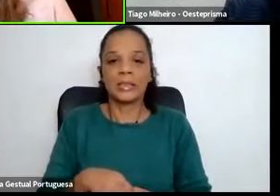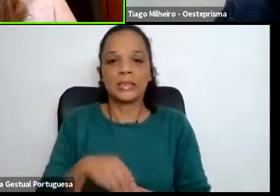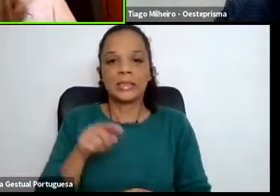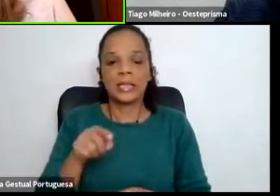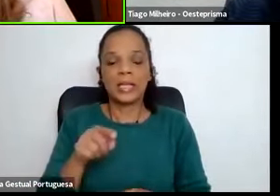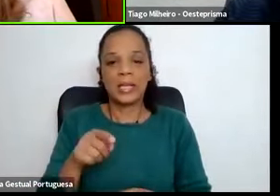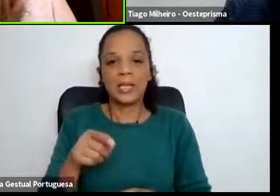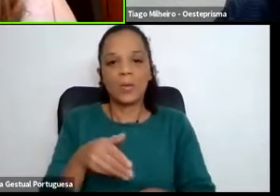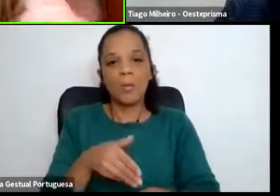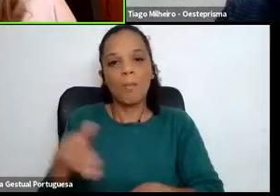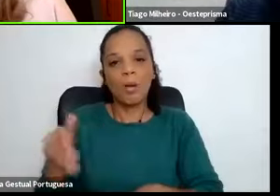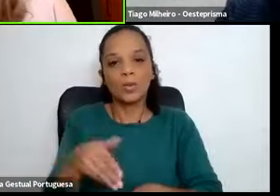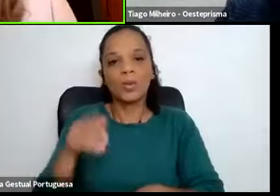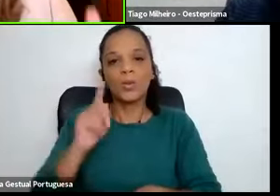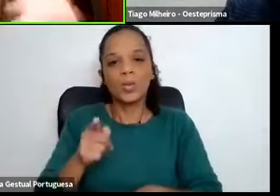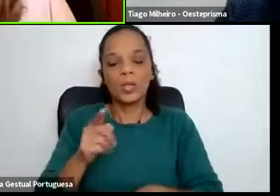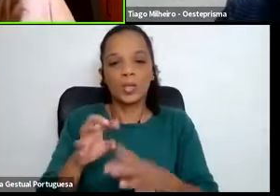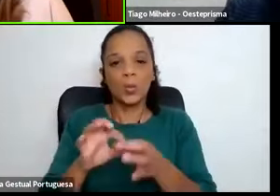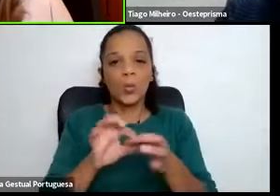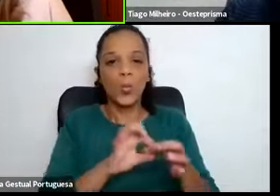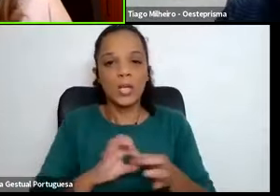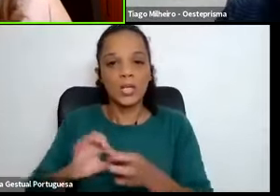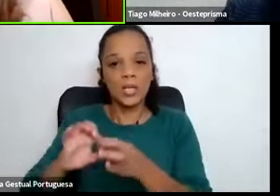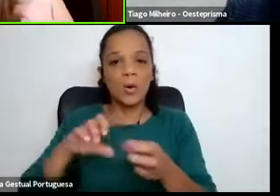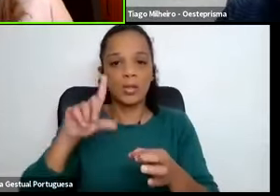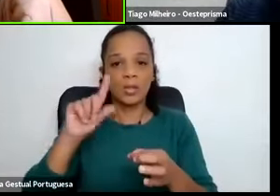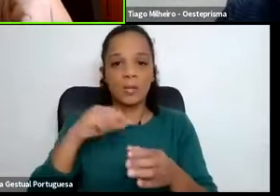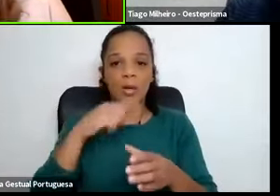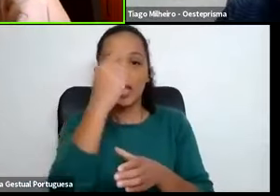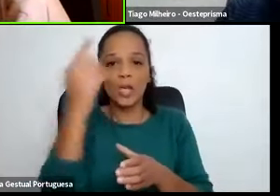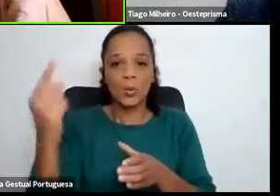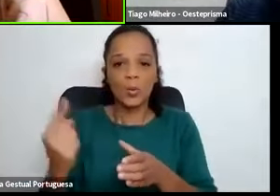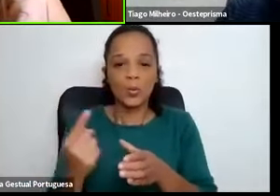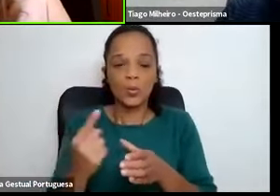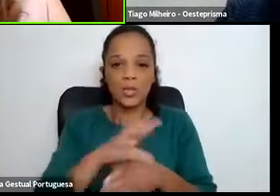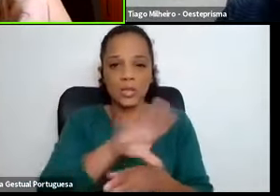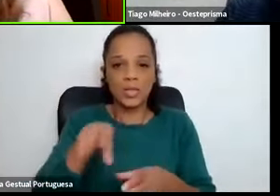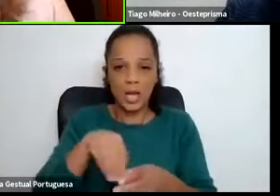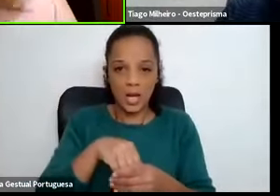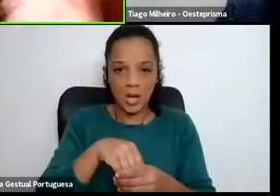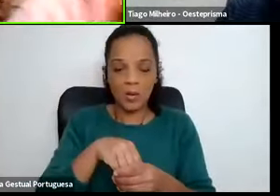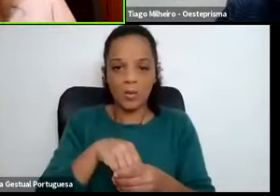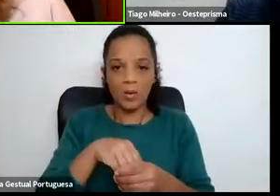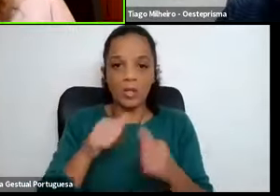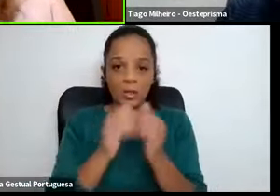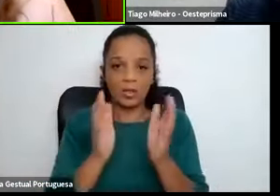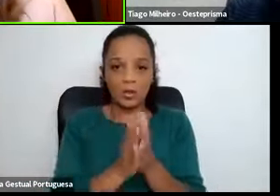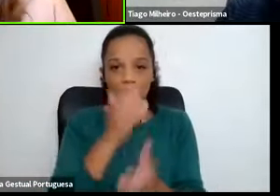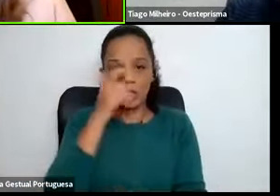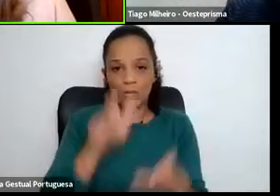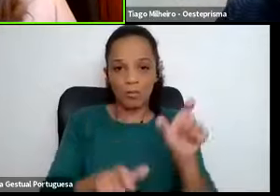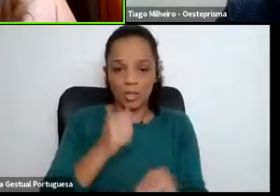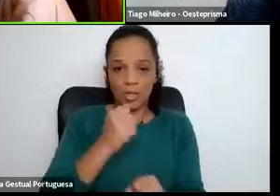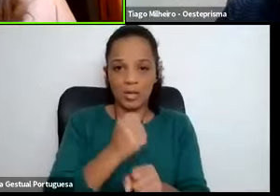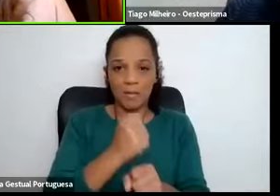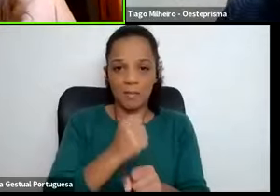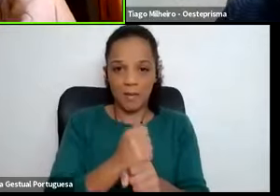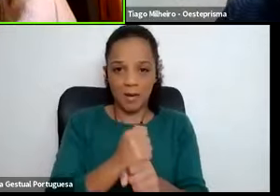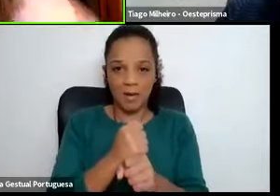momento de coesão e de inclusão de todos os colaboradores, nomeadamente